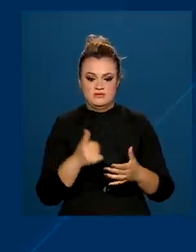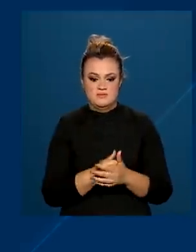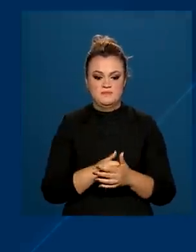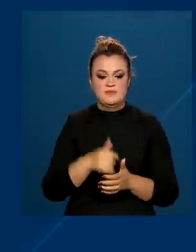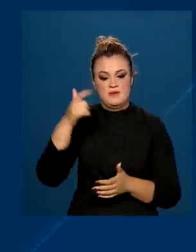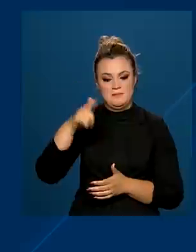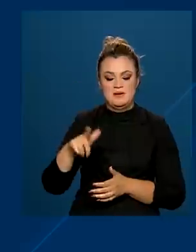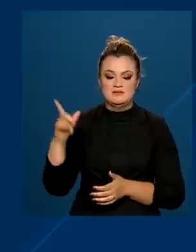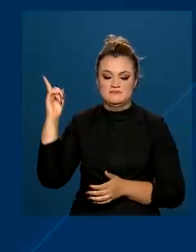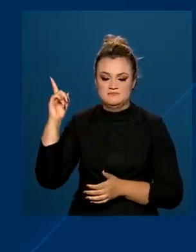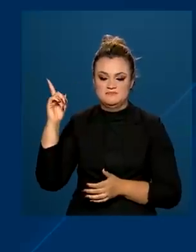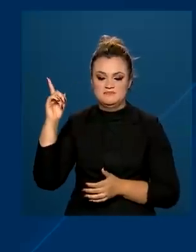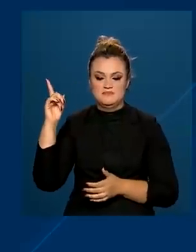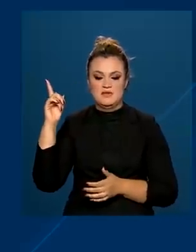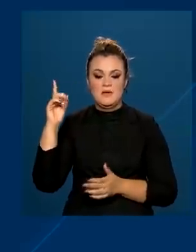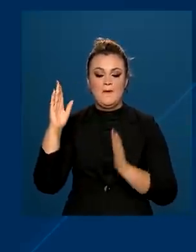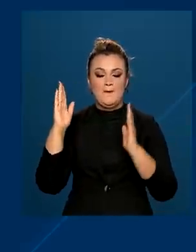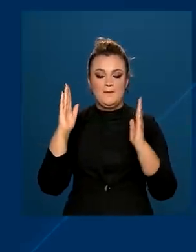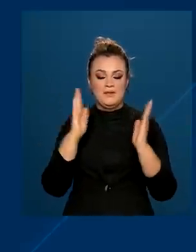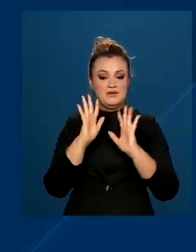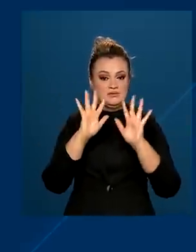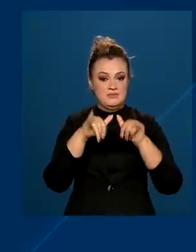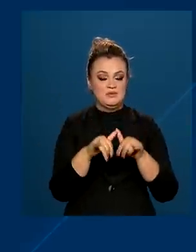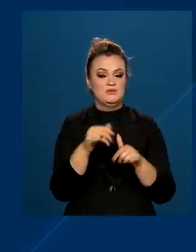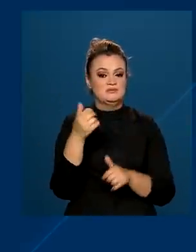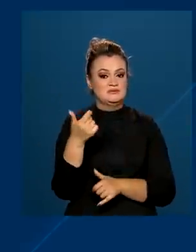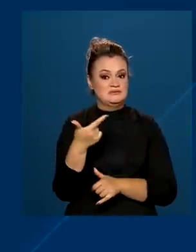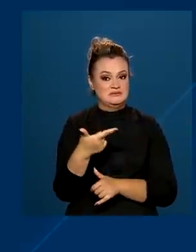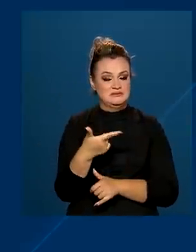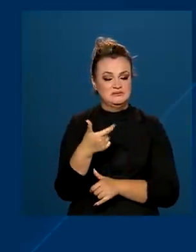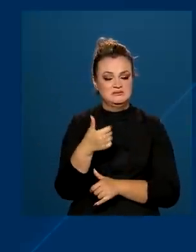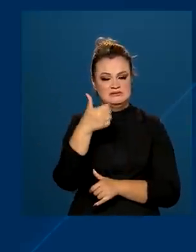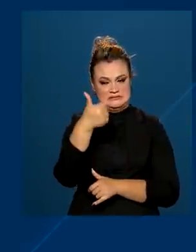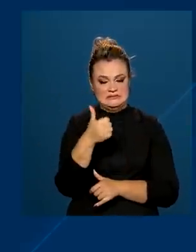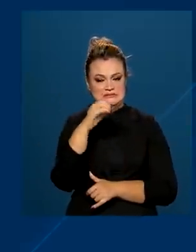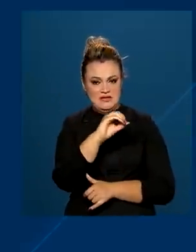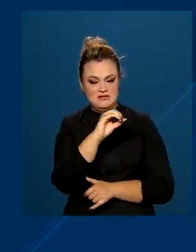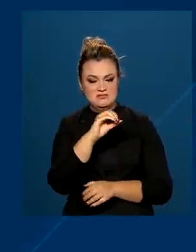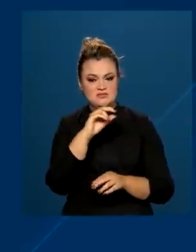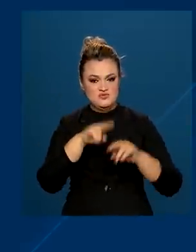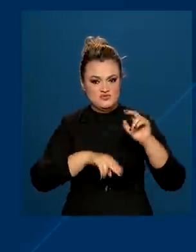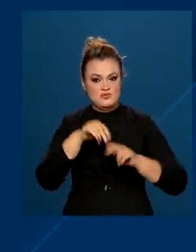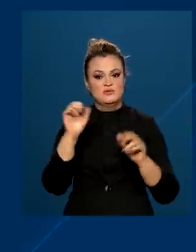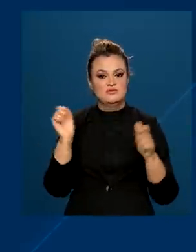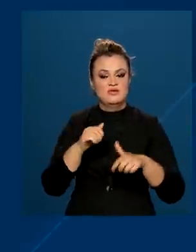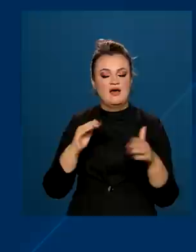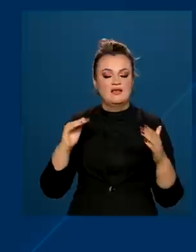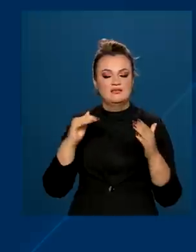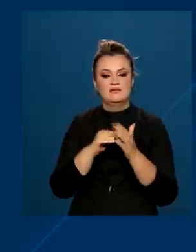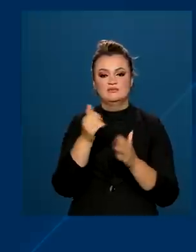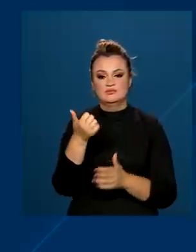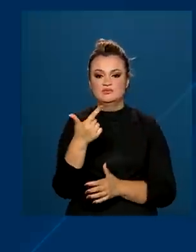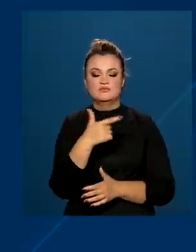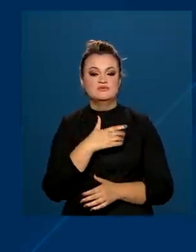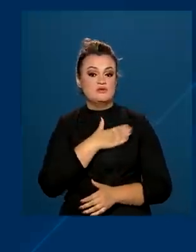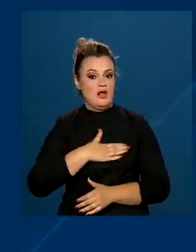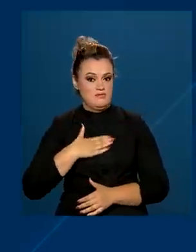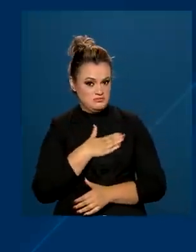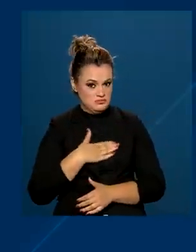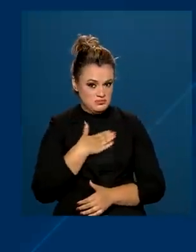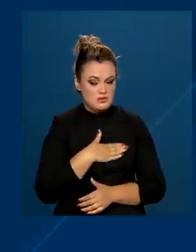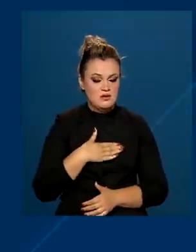averiguação cadastral, que teve o prazo encerrado no dia 10 de junho, poderá ser feita até o dia 12 de agosto. Os